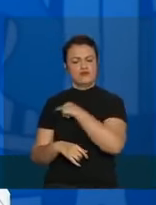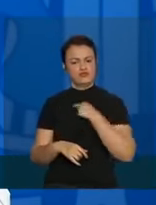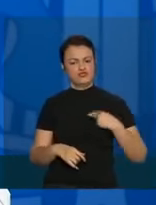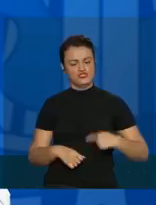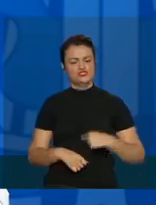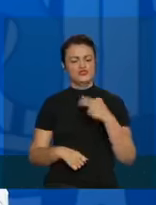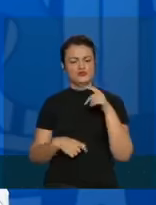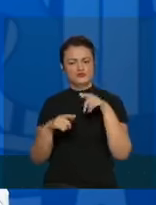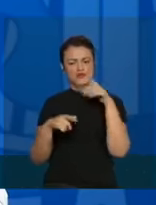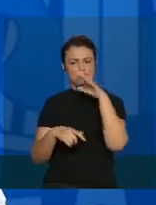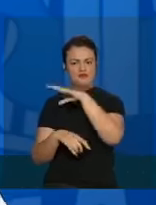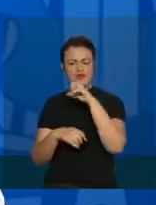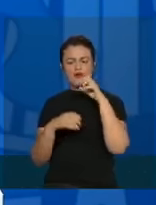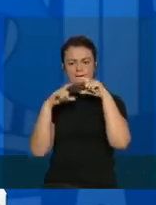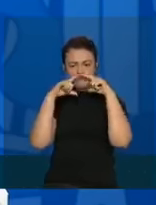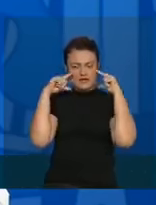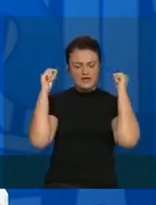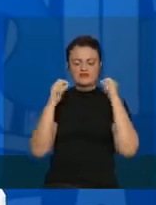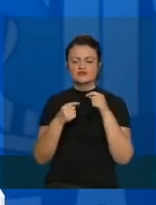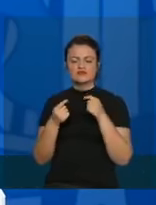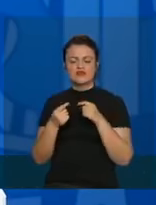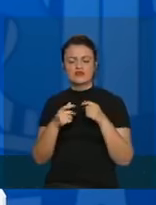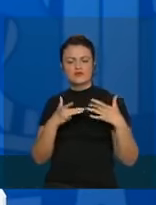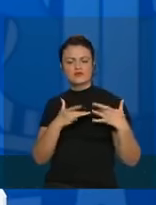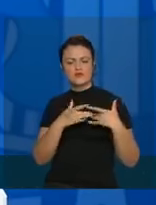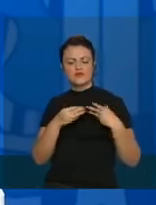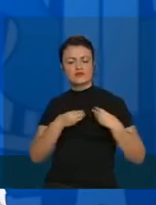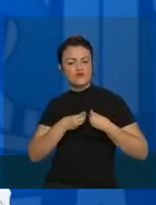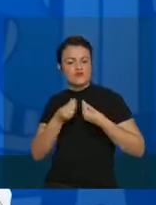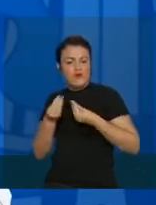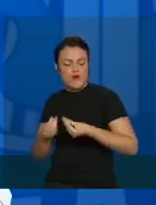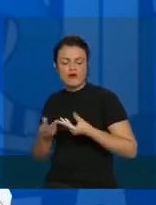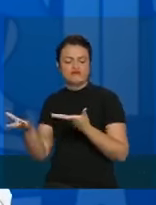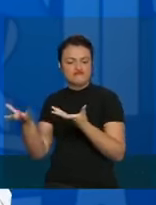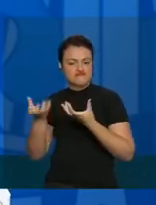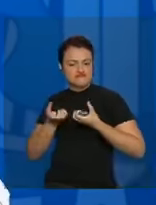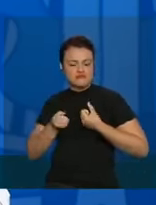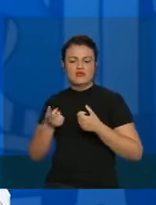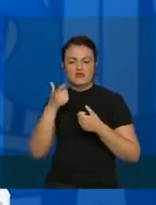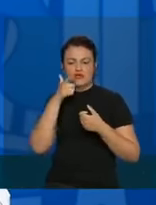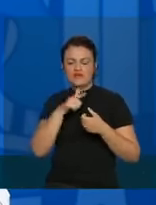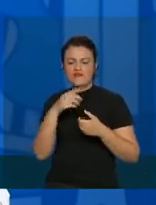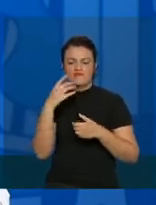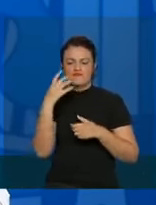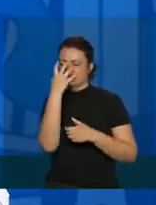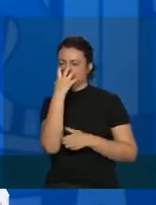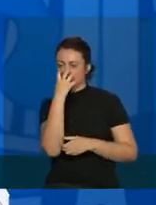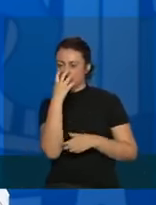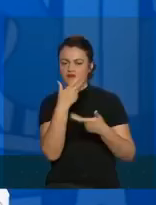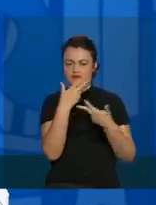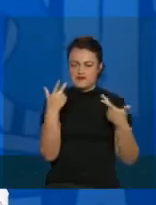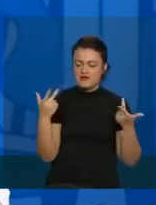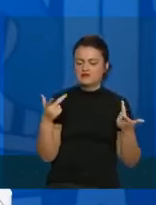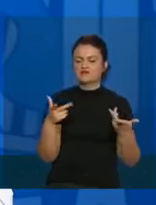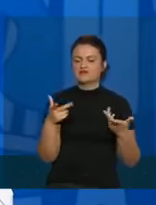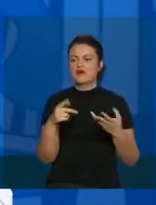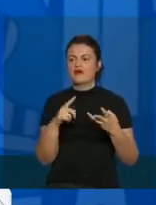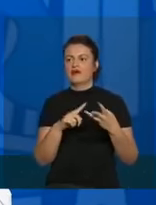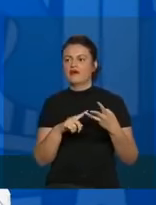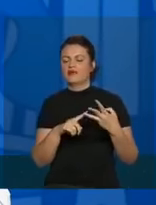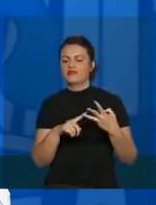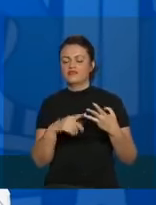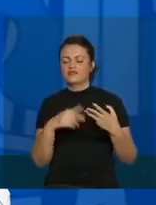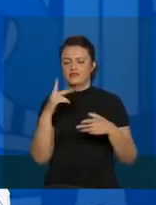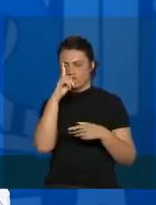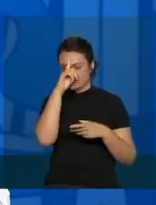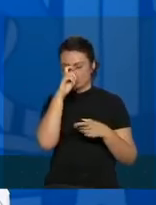máscara, nós estamos recebendo doação, nós não conseguimos trazer ventiladores, nós estamos fazendo